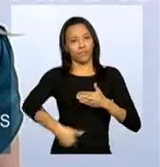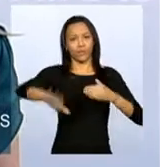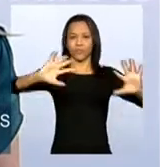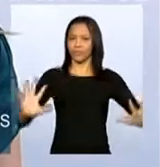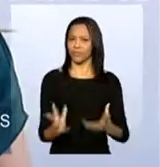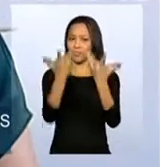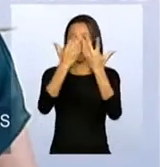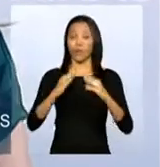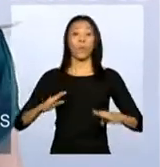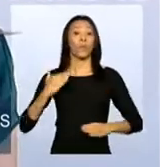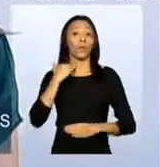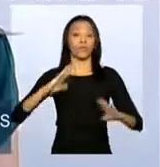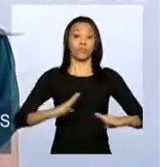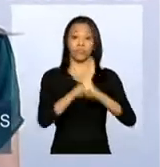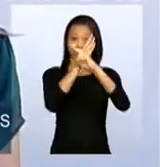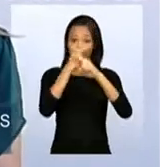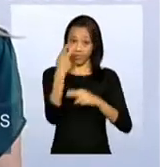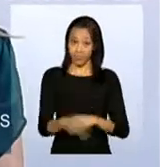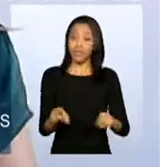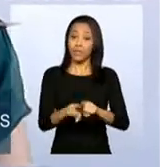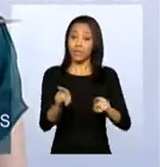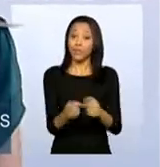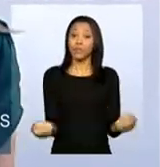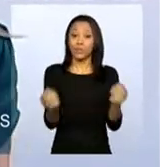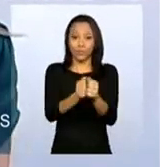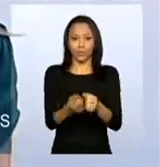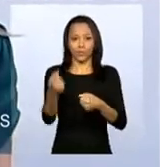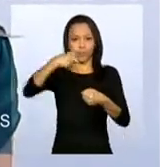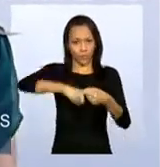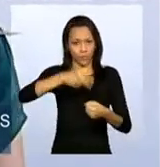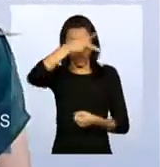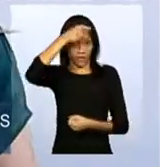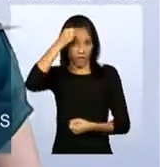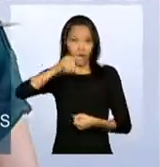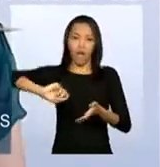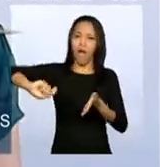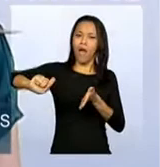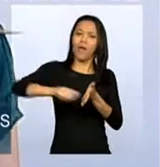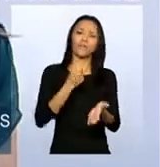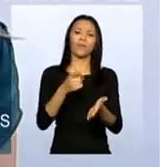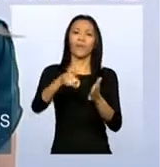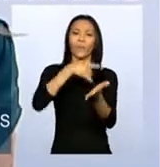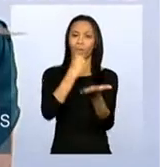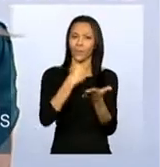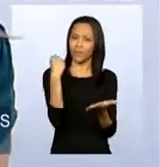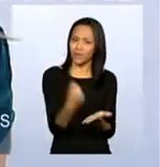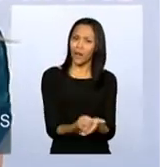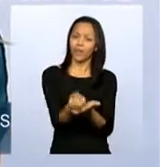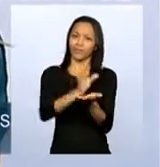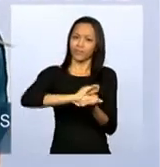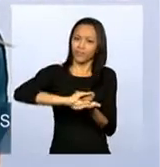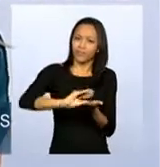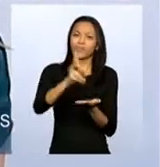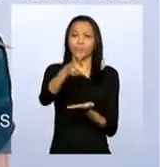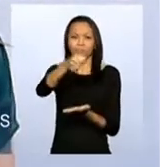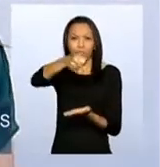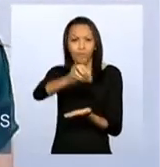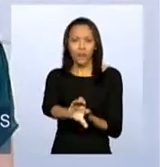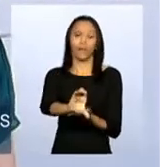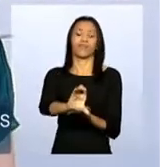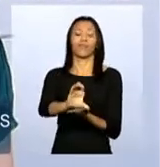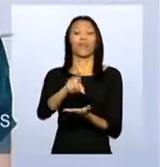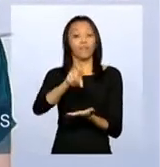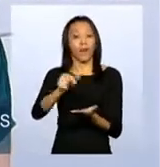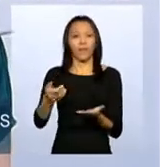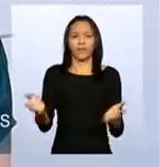Econômica Federal e a Prefeitura de Belo Horizonte vão assinar um contrato de financiamento do Programa de Aceleração do Crescimento, o PAC,